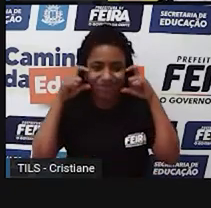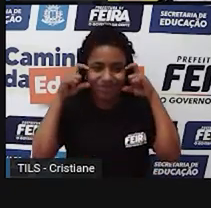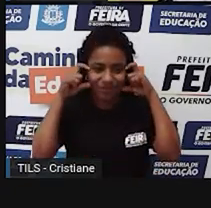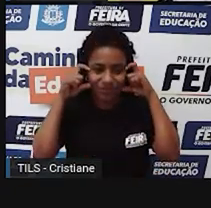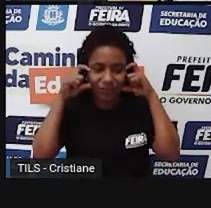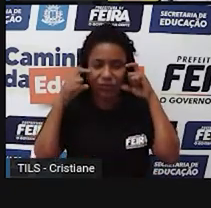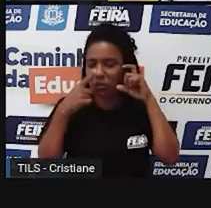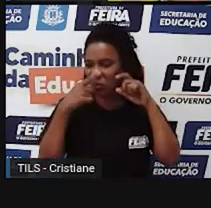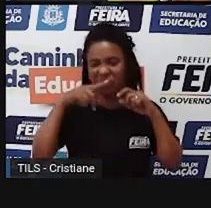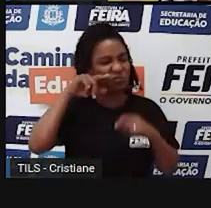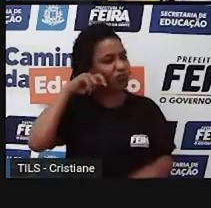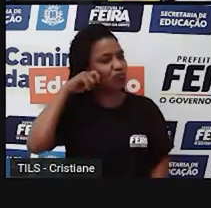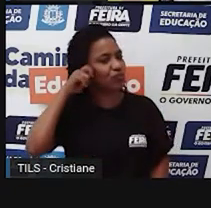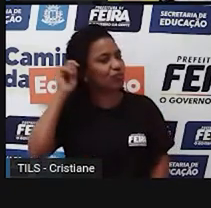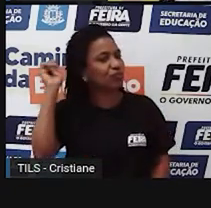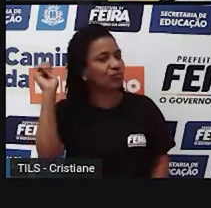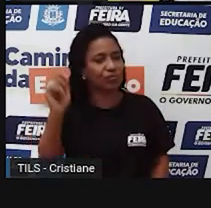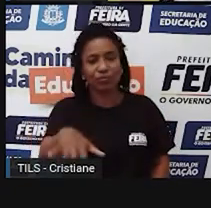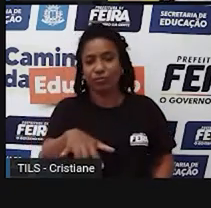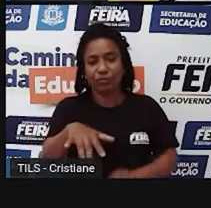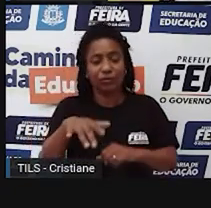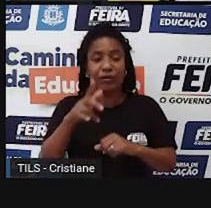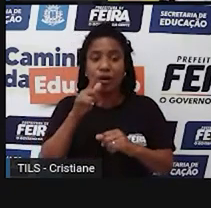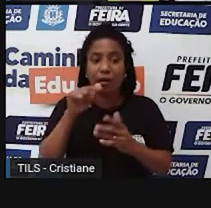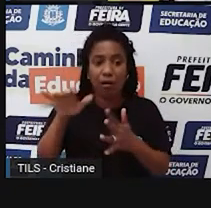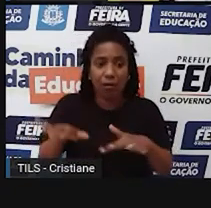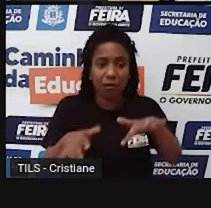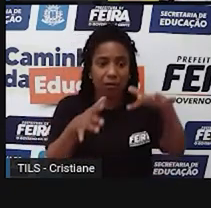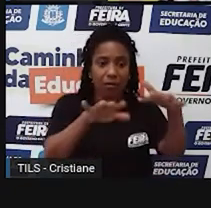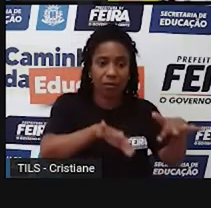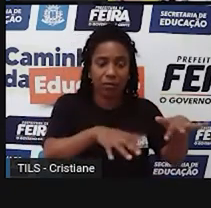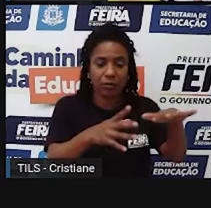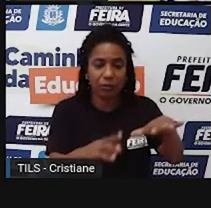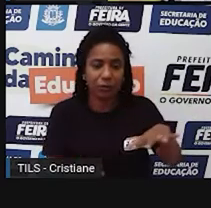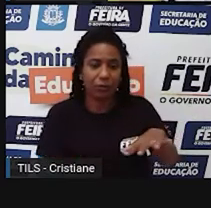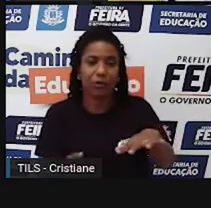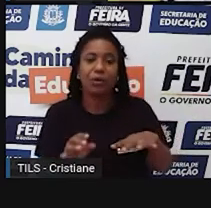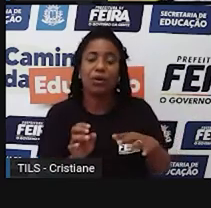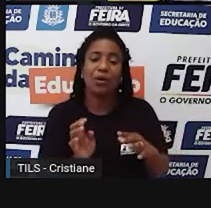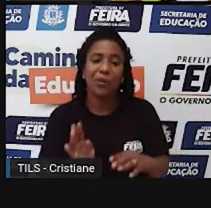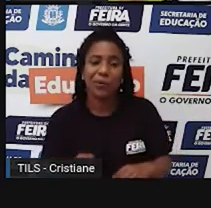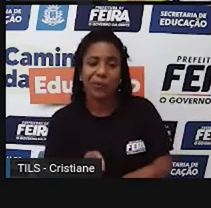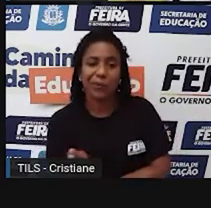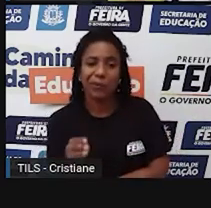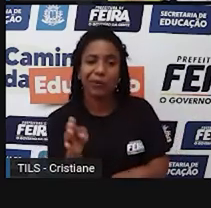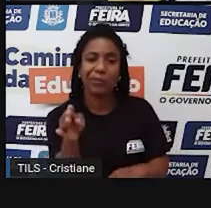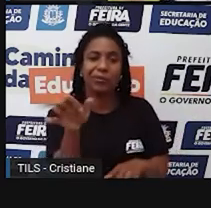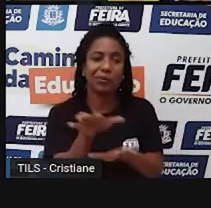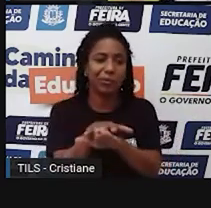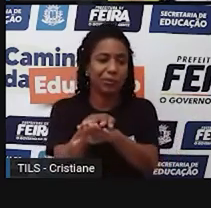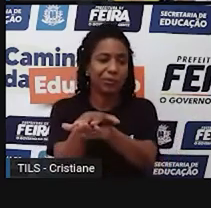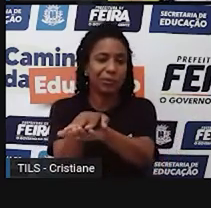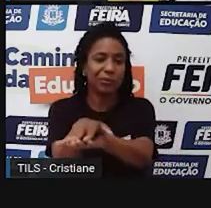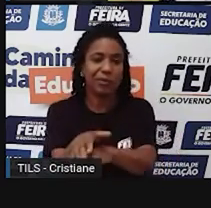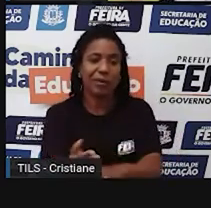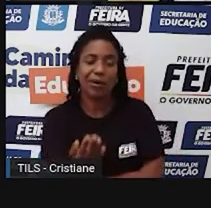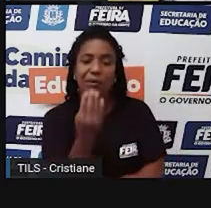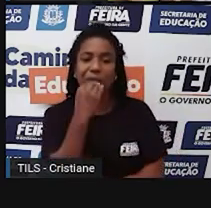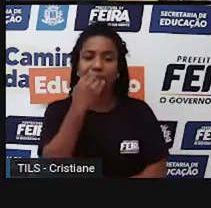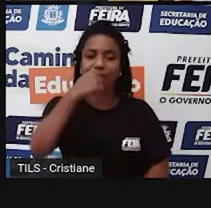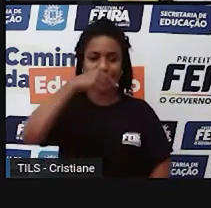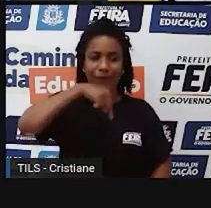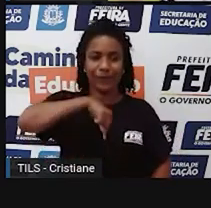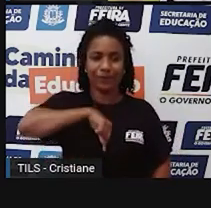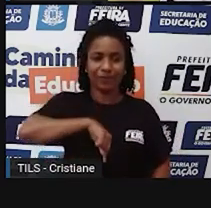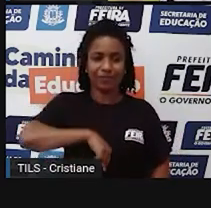pandemia, que as pessoas estão descartando também. Então, além da contaminação por conta do lixo, ainda tem também a